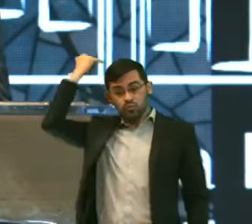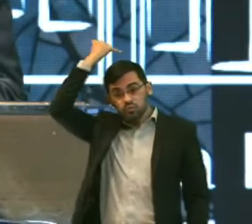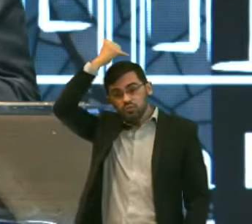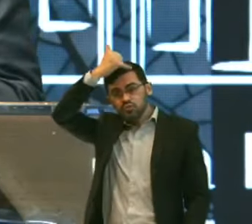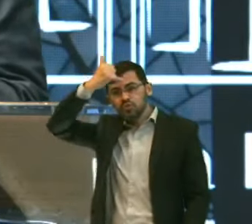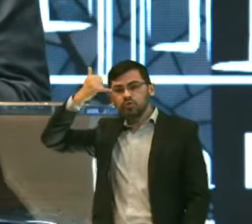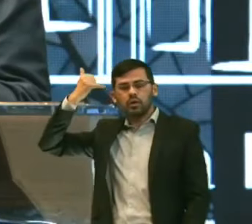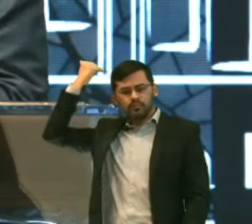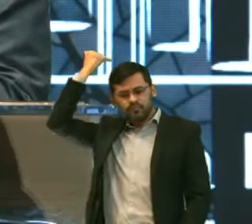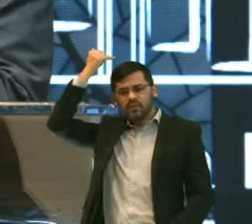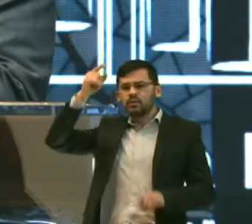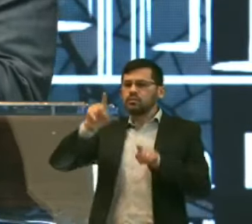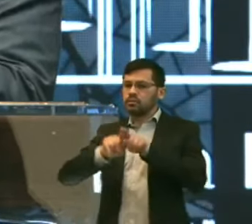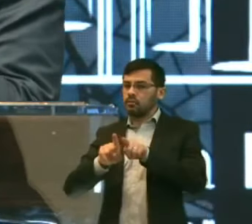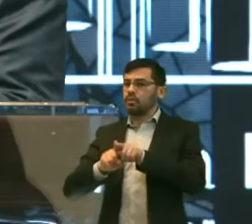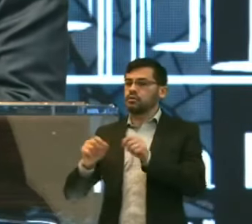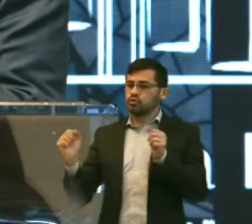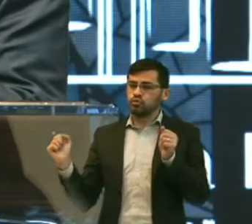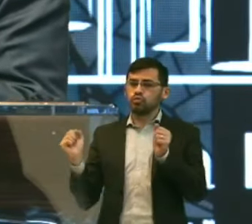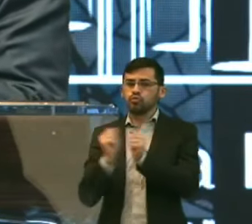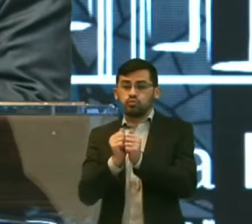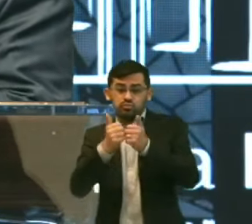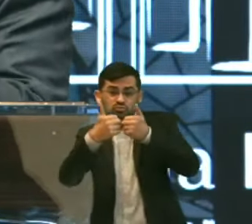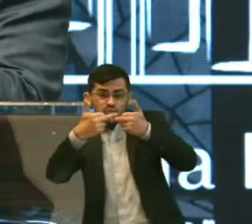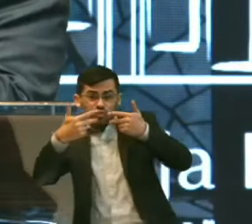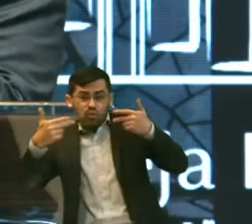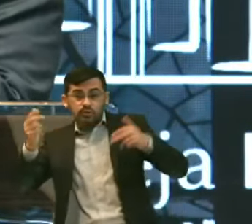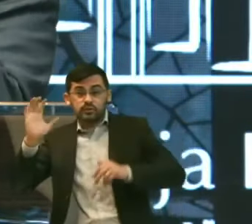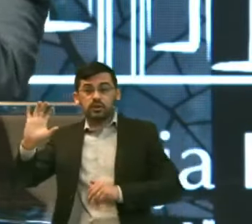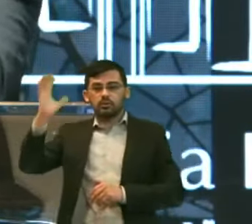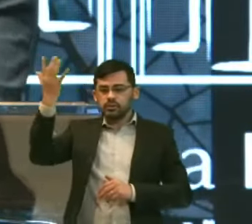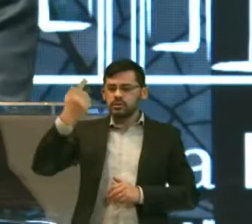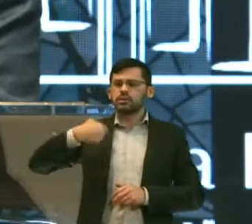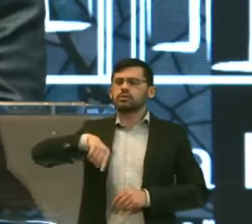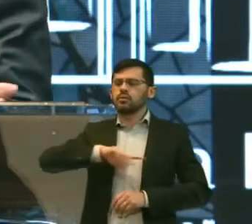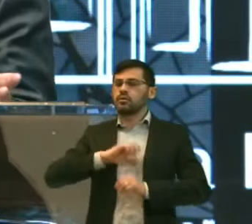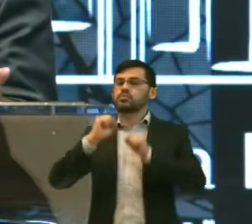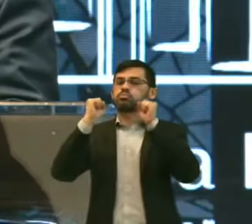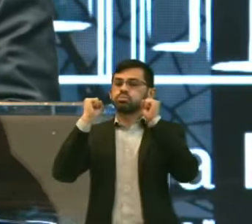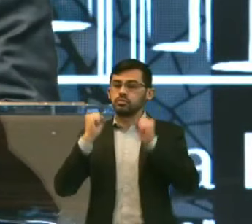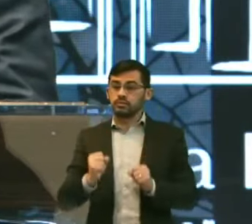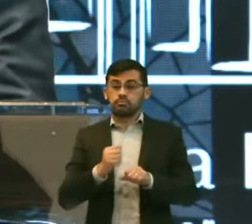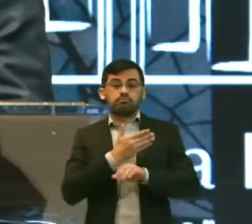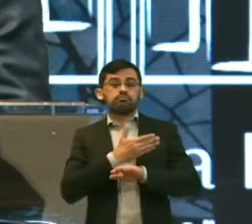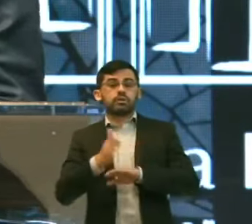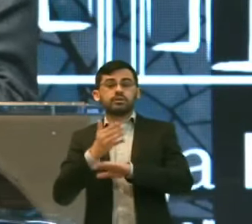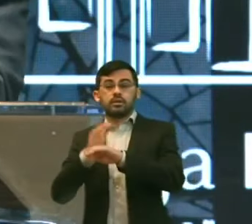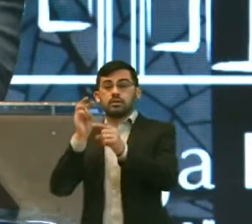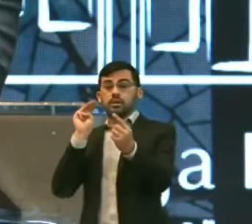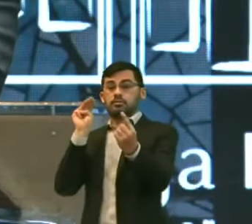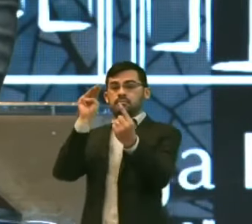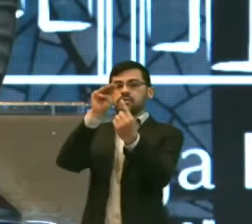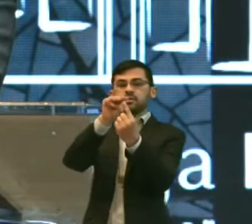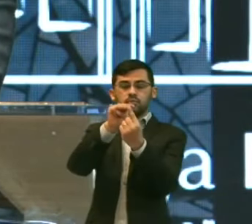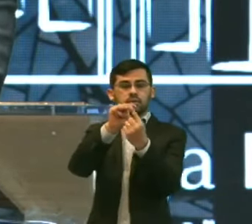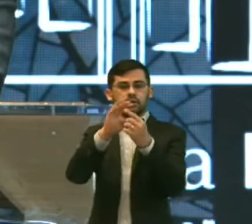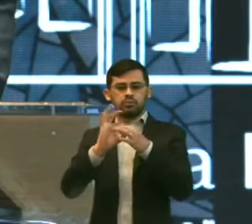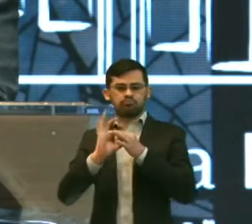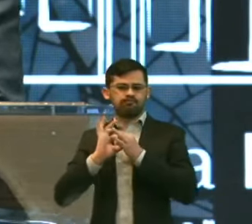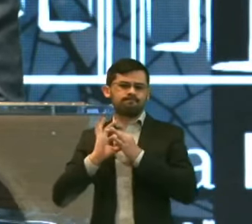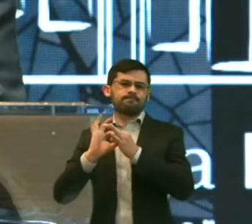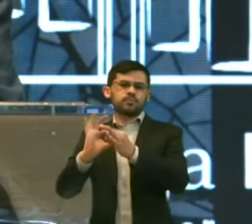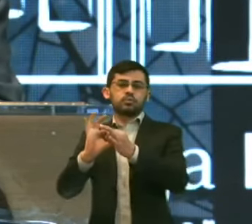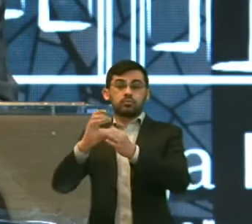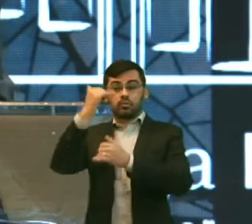Vem acompanhada De sinais Diversos Para que nós Possamos cumprir A missão Que está Atrelada